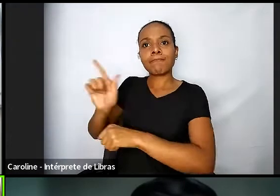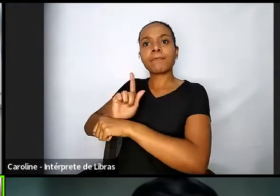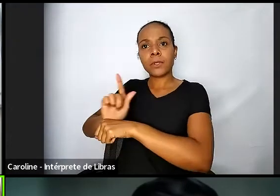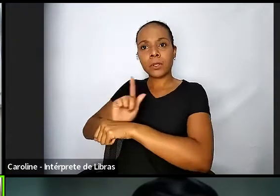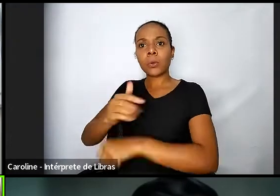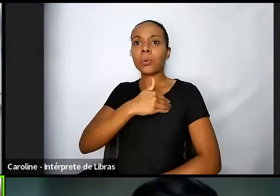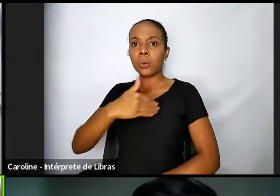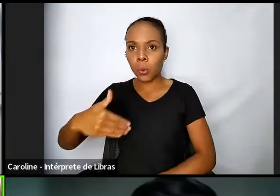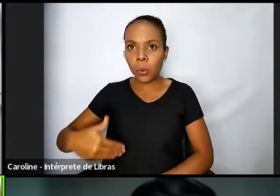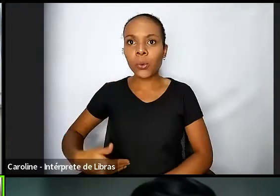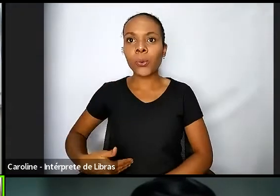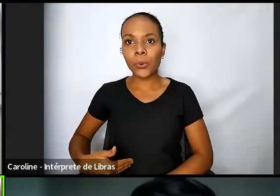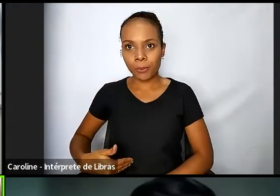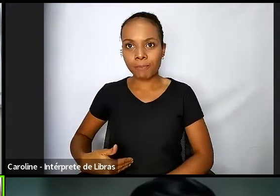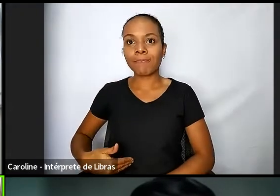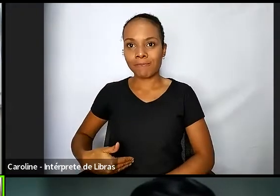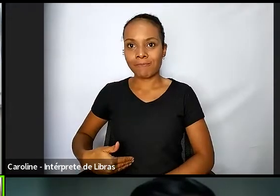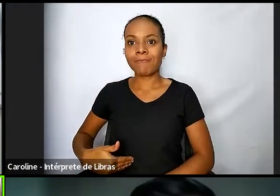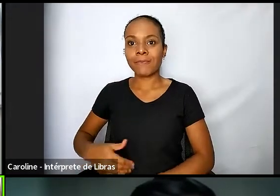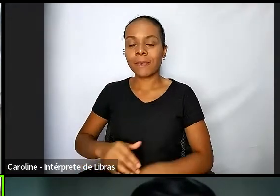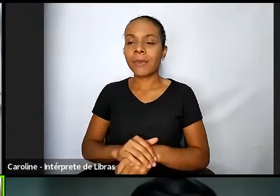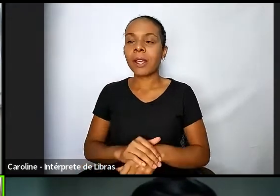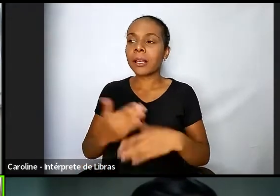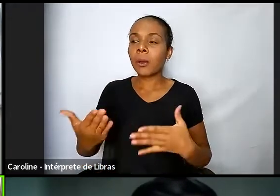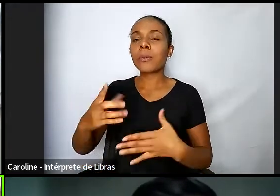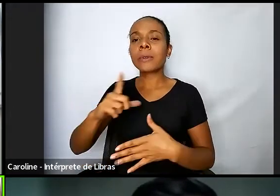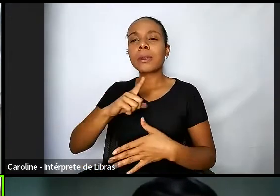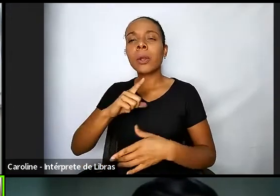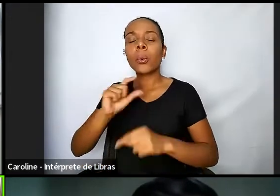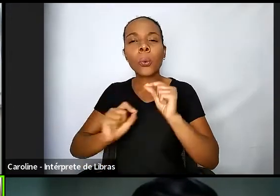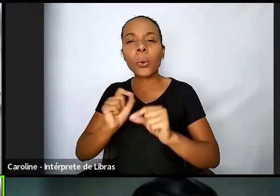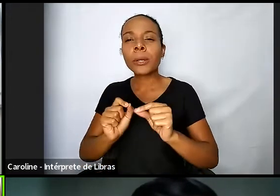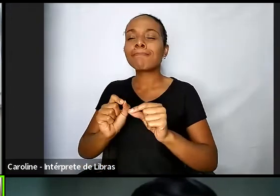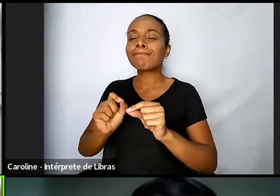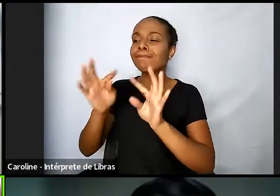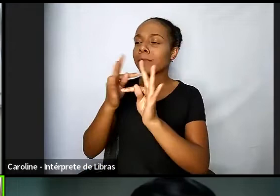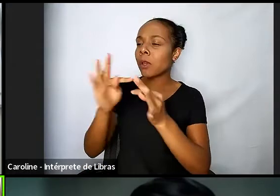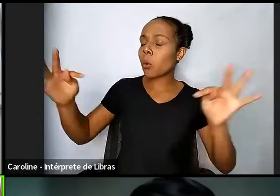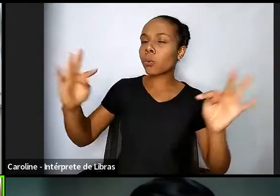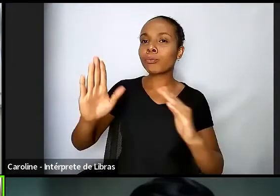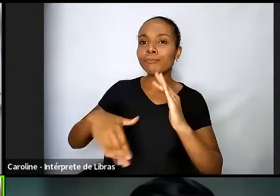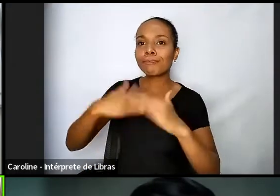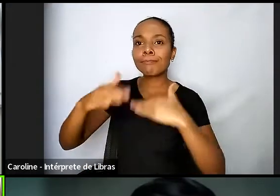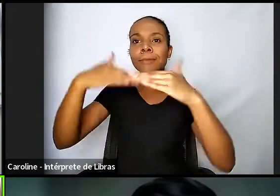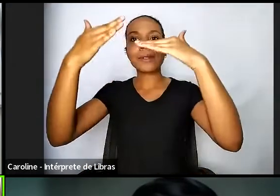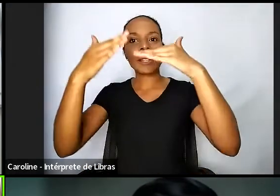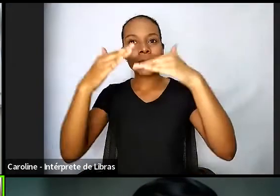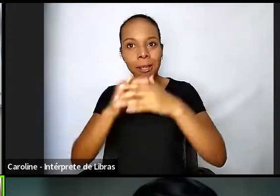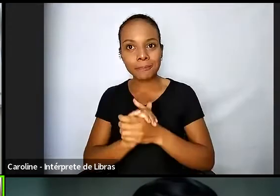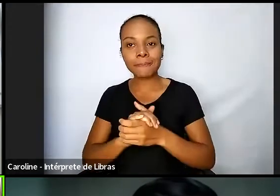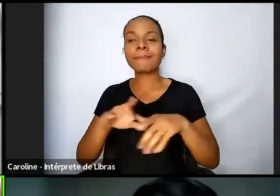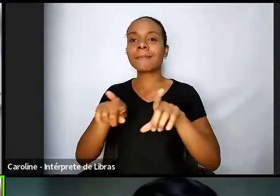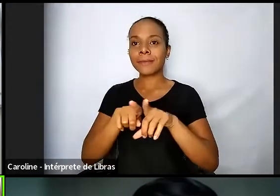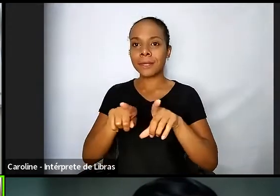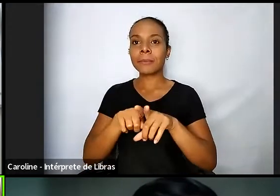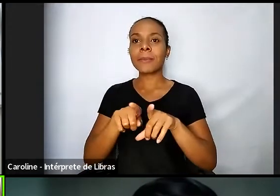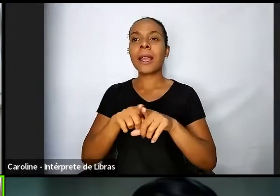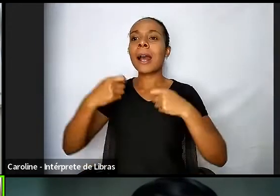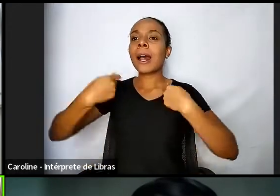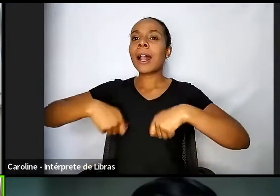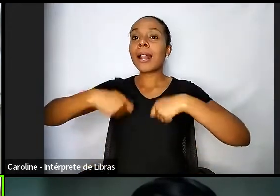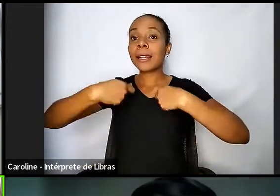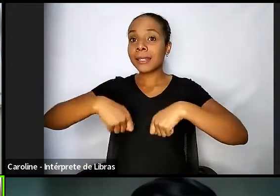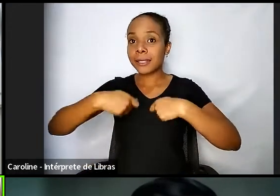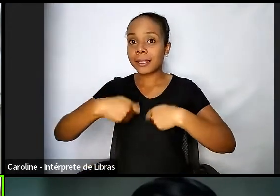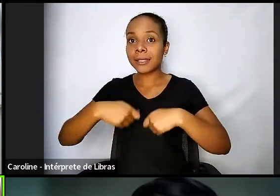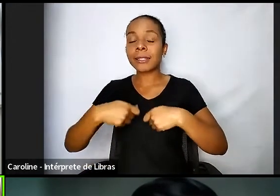a gente vai ter todo um olhar da tecnologia das revoluções tecnológicas e toda a necessidade